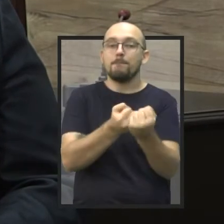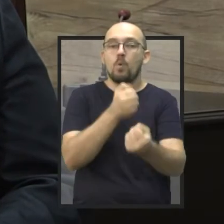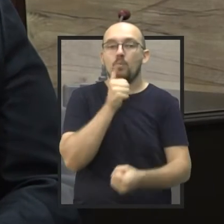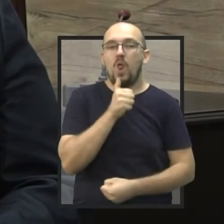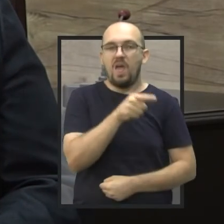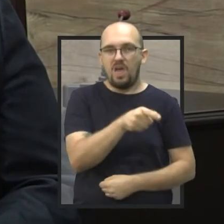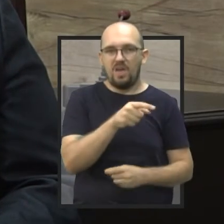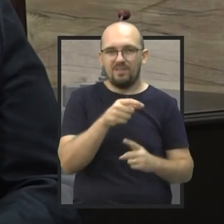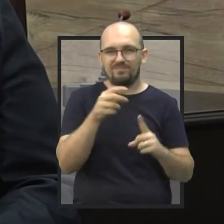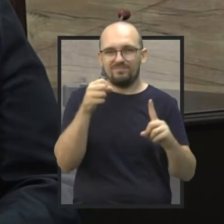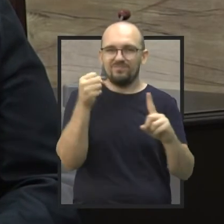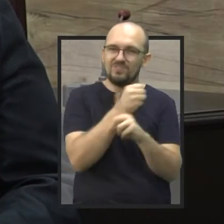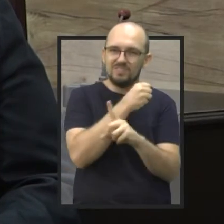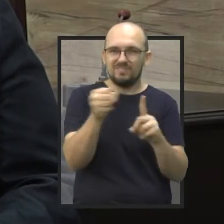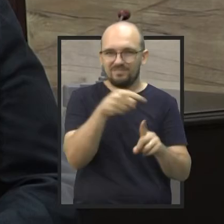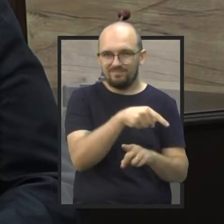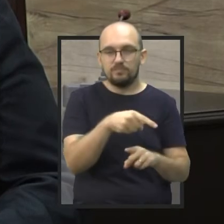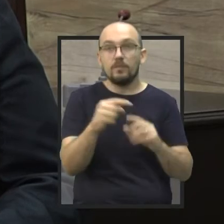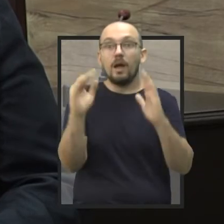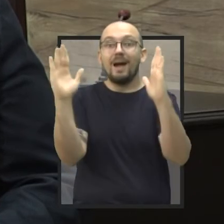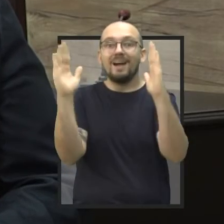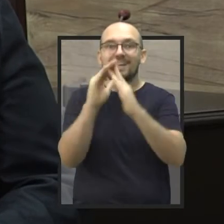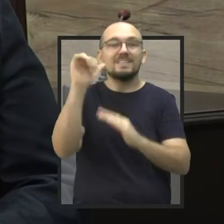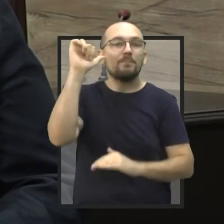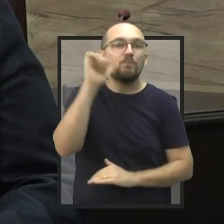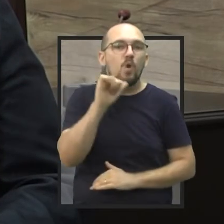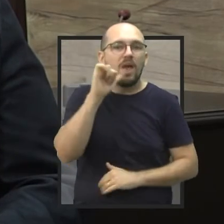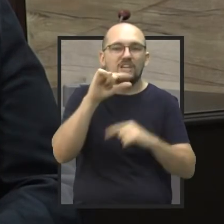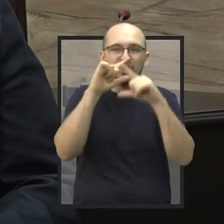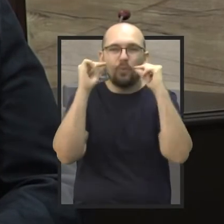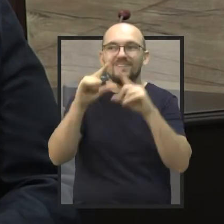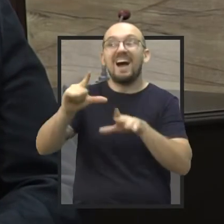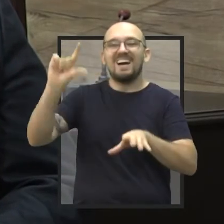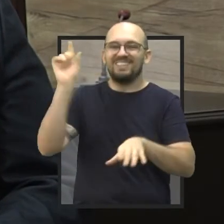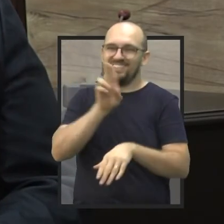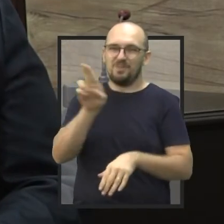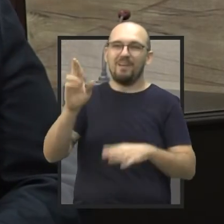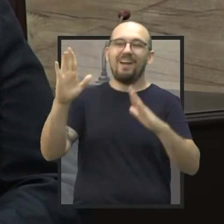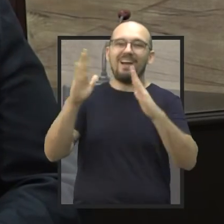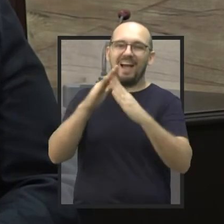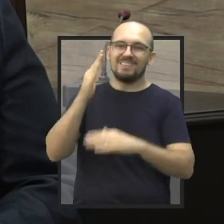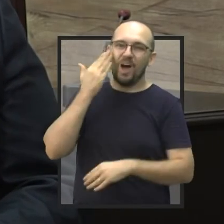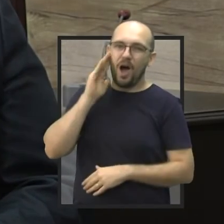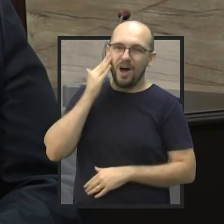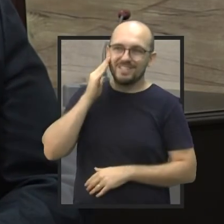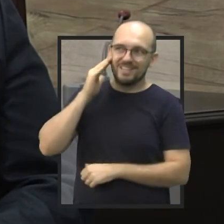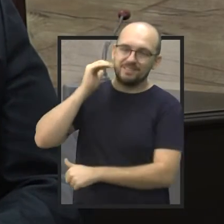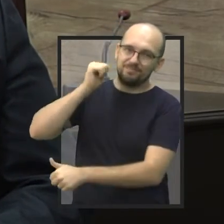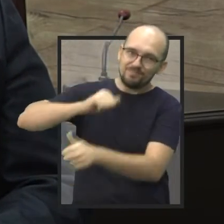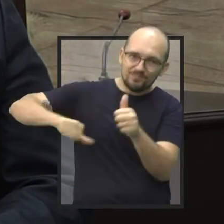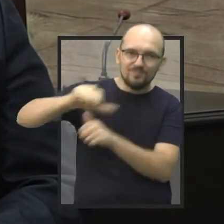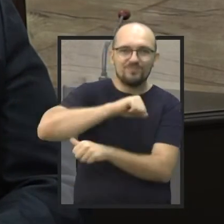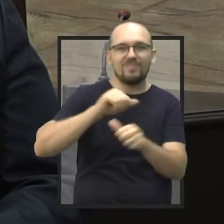A Casa da Mulher Jaúense mudou o nome agora, antigamente Casa Rosa, vai ser mudado o nome, né?